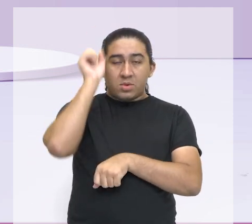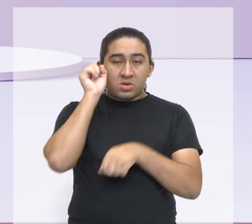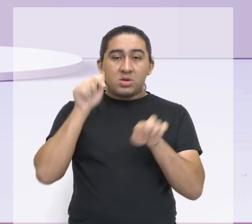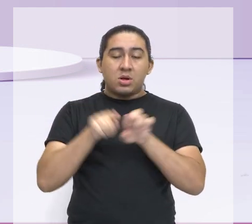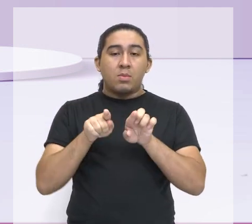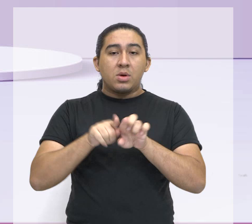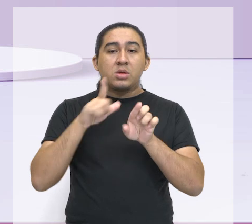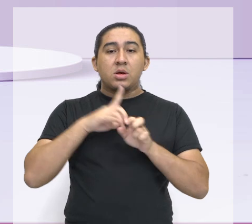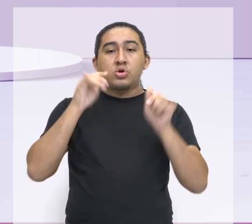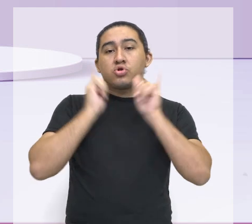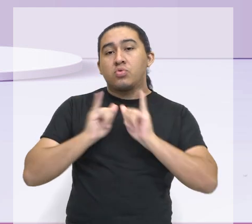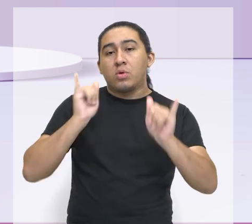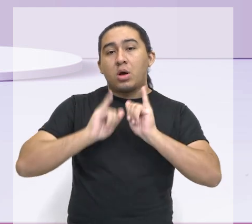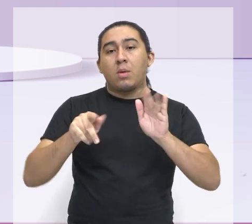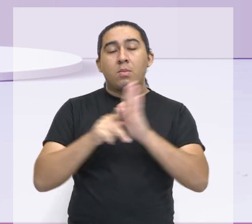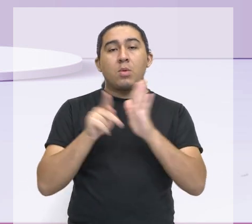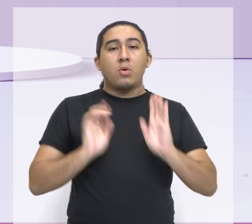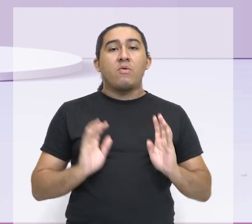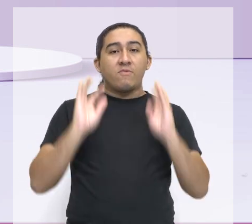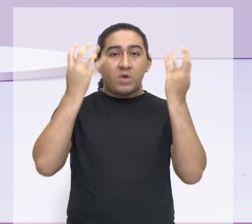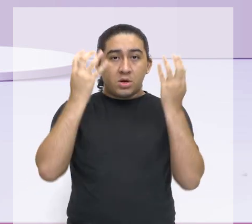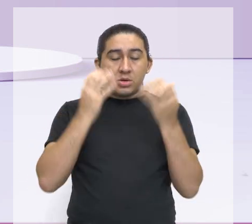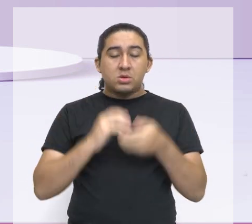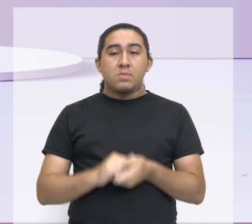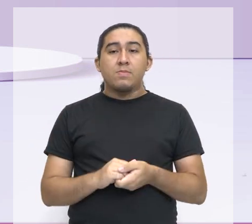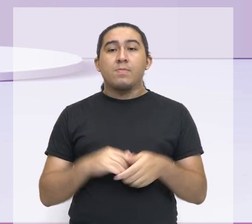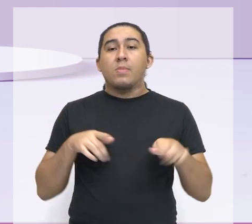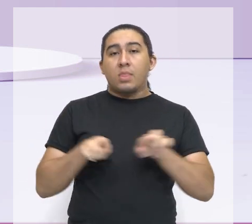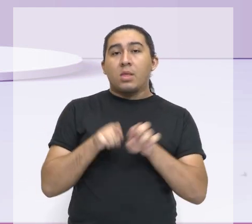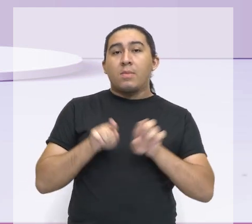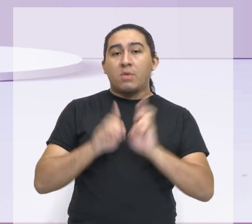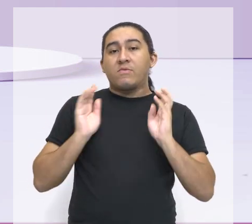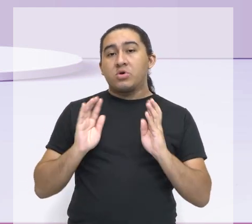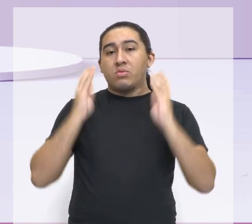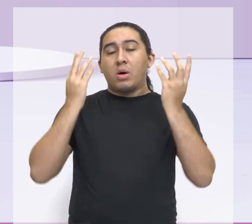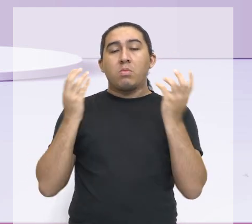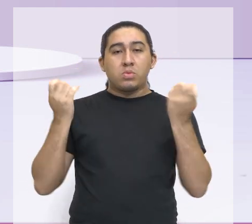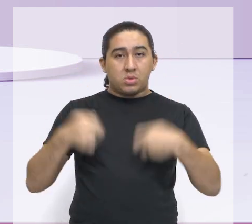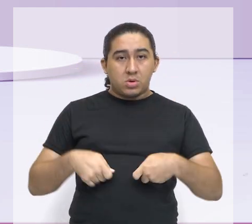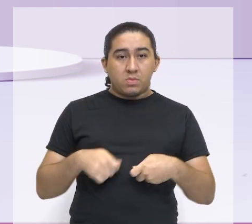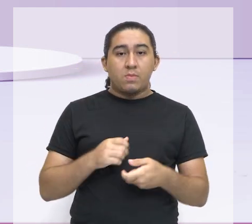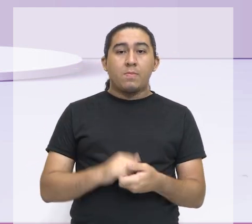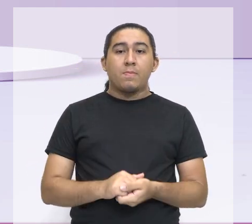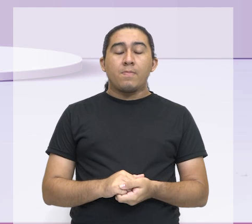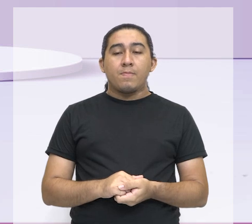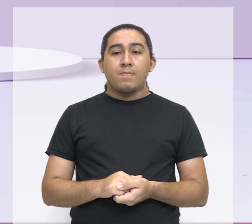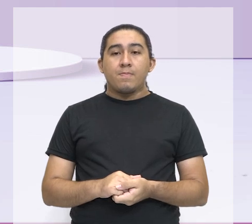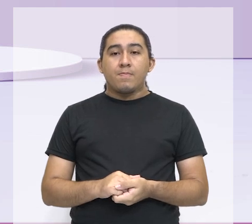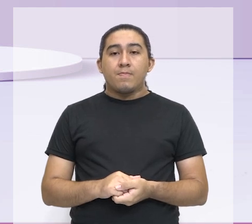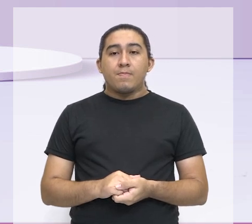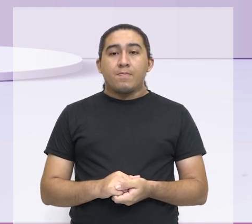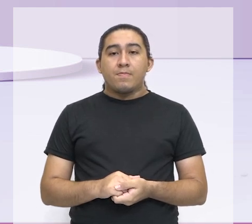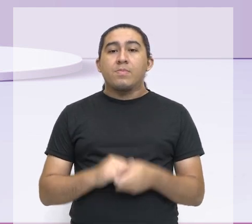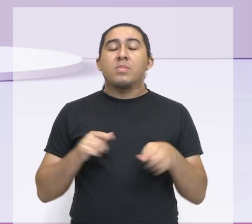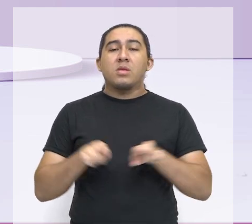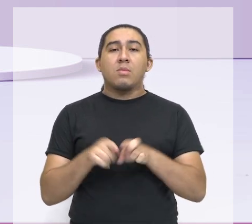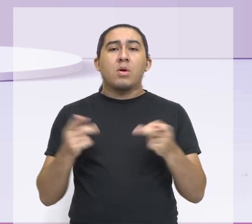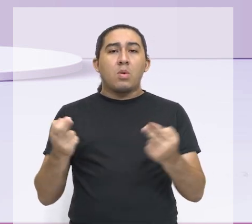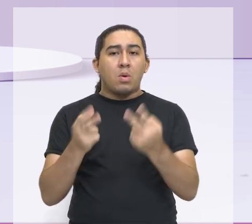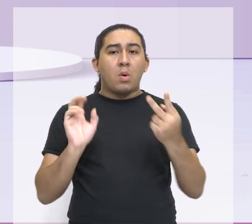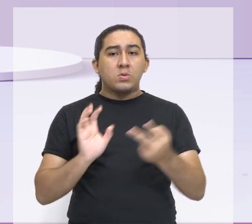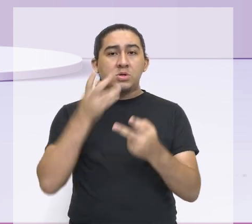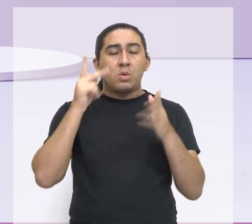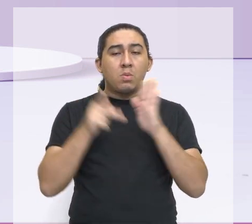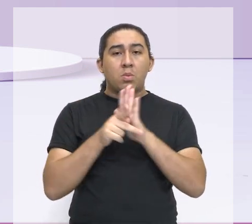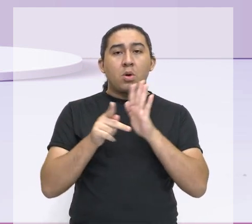divulgar através de festas, de festivais, como explodiu o